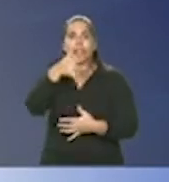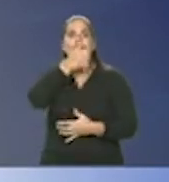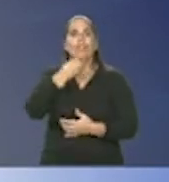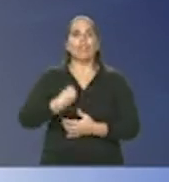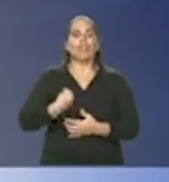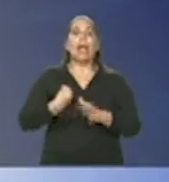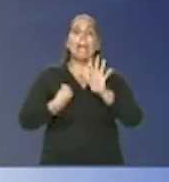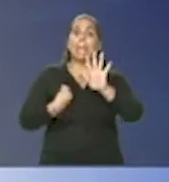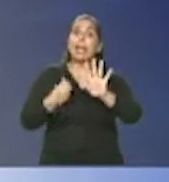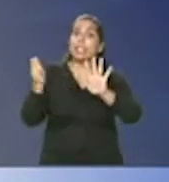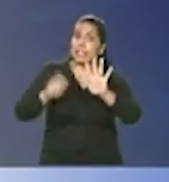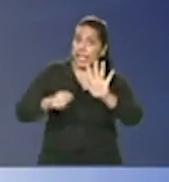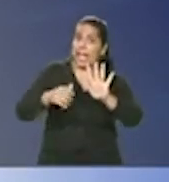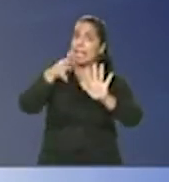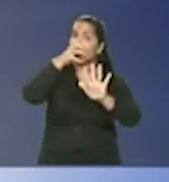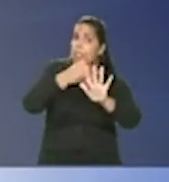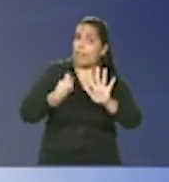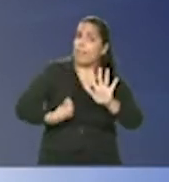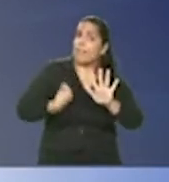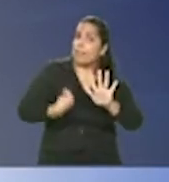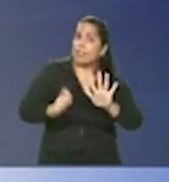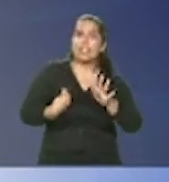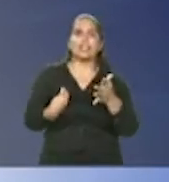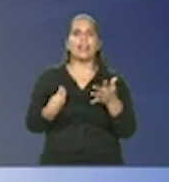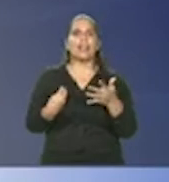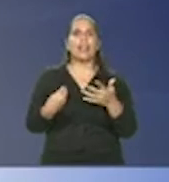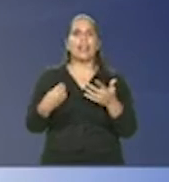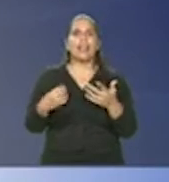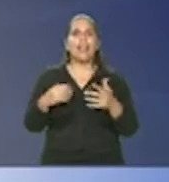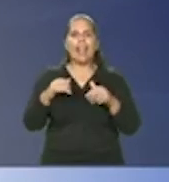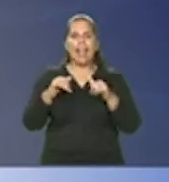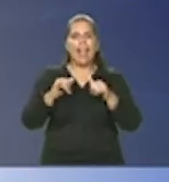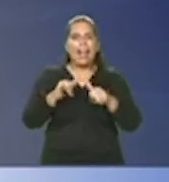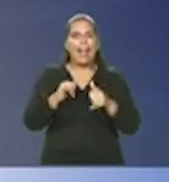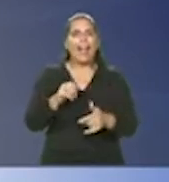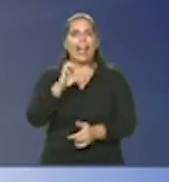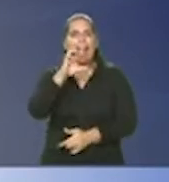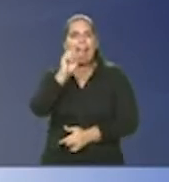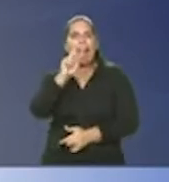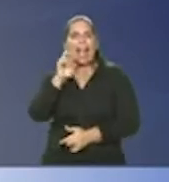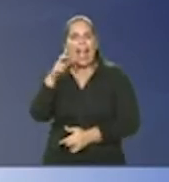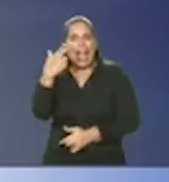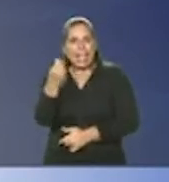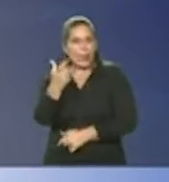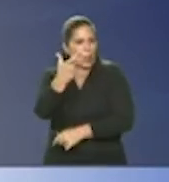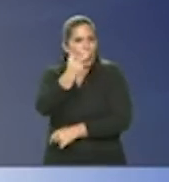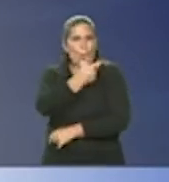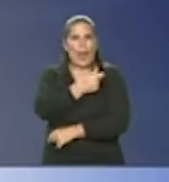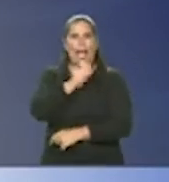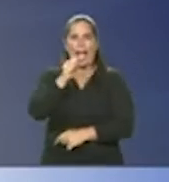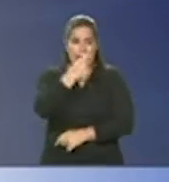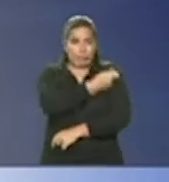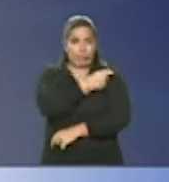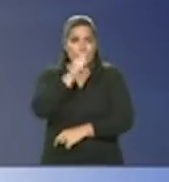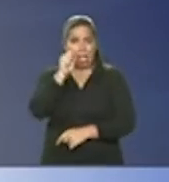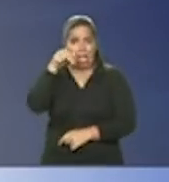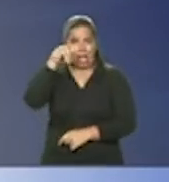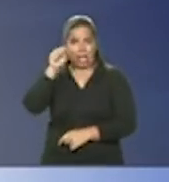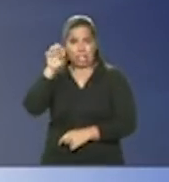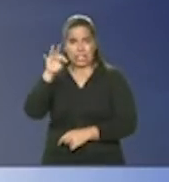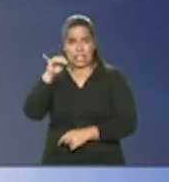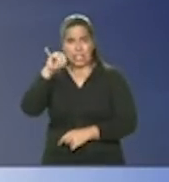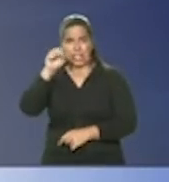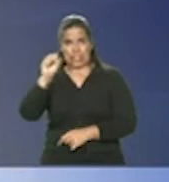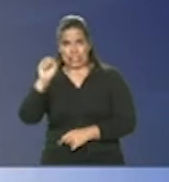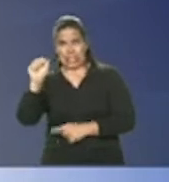salvar uma vida com um belo de um carrinho de anestesia zero quilômetro e salva também uma vida com um respirador